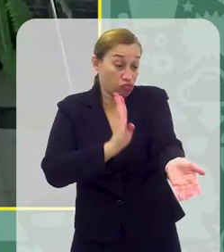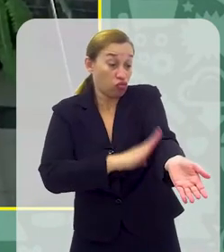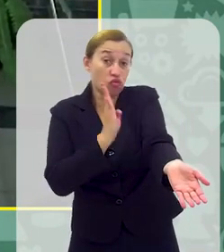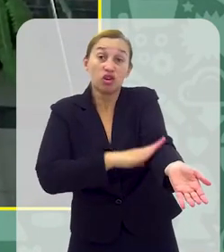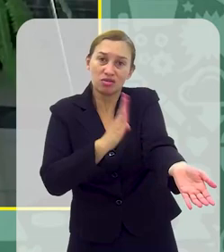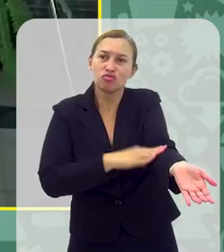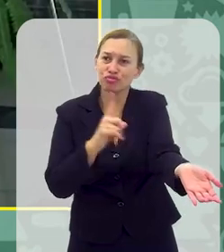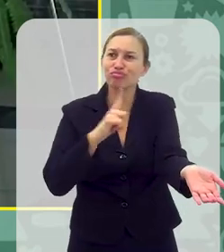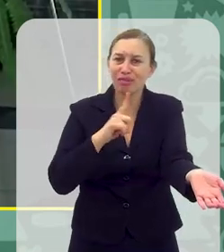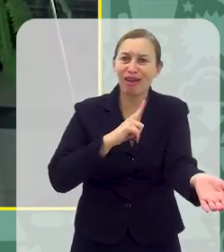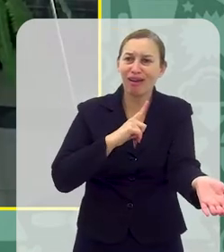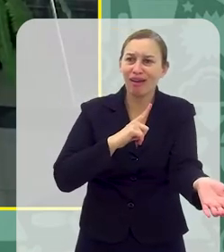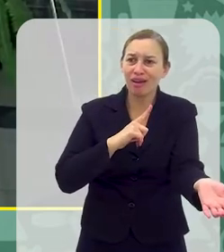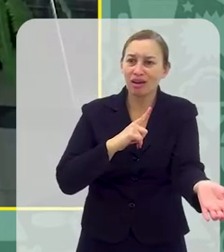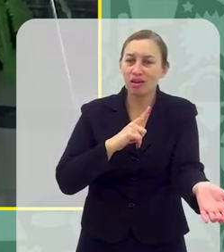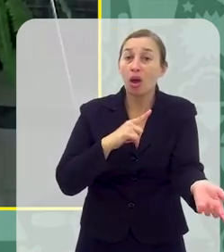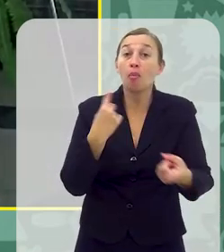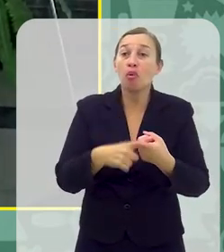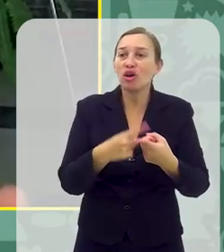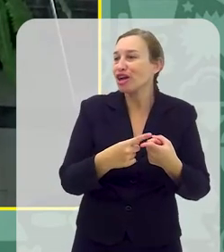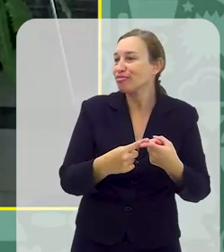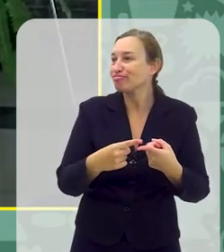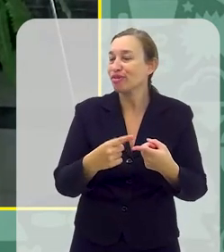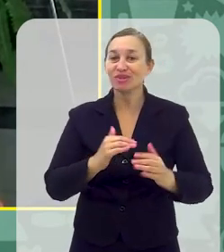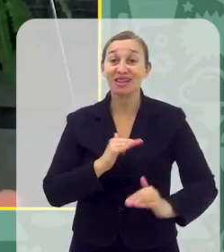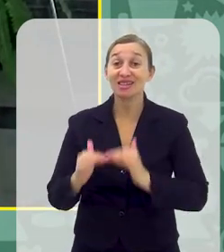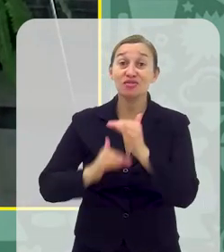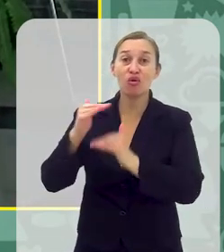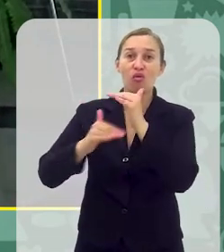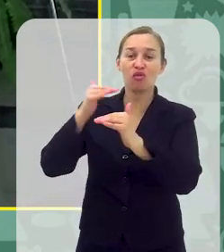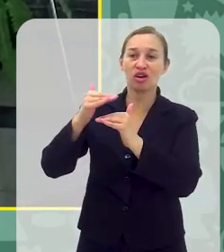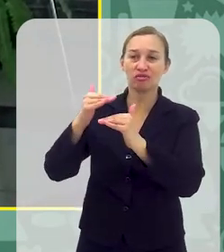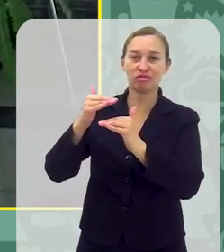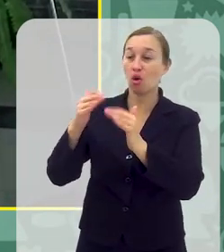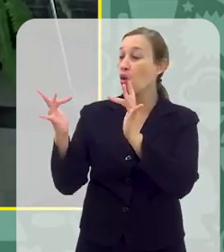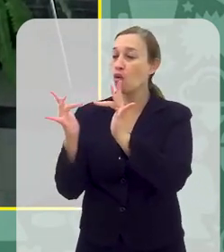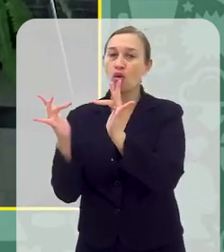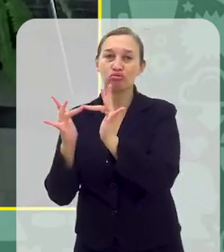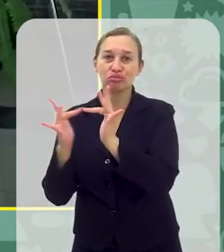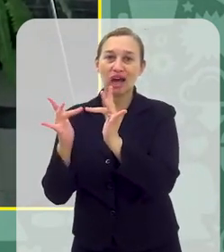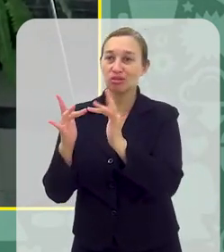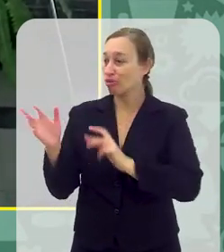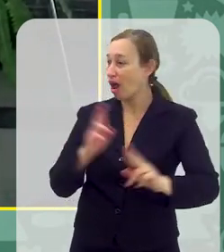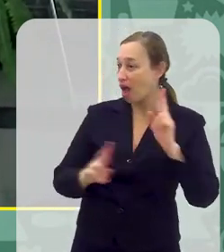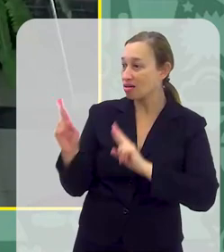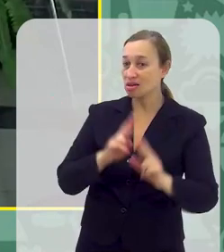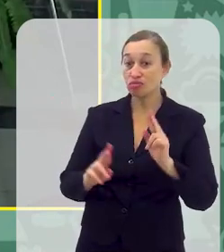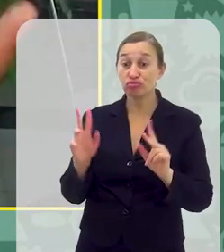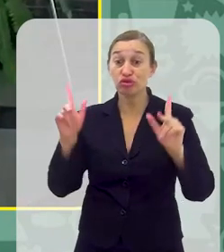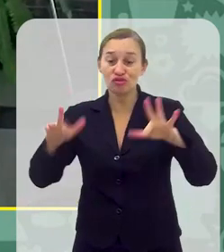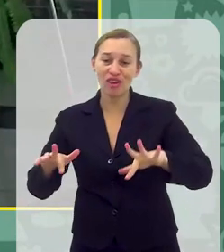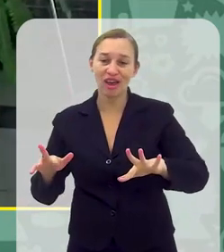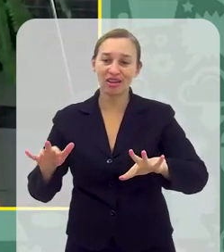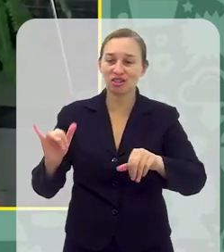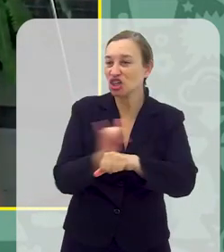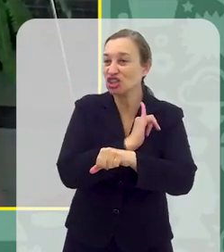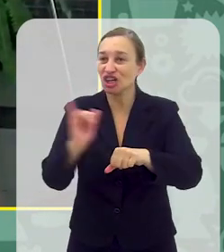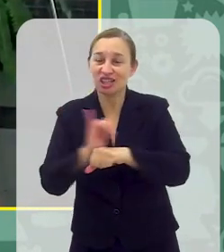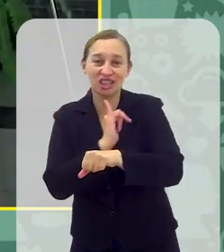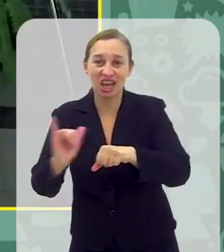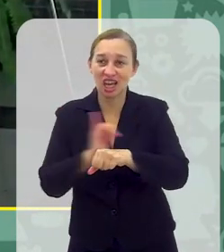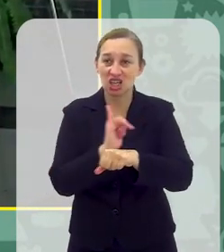Biologicamente E porque não está desenvolvendo Repertórios diferentes Então ela só aprende, né? Fica muito tempo